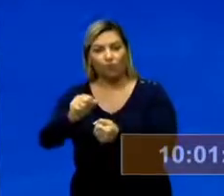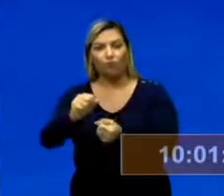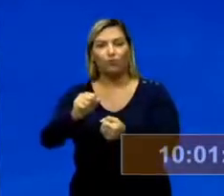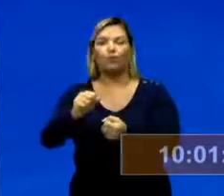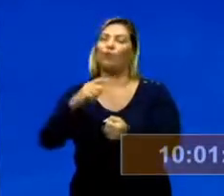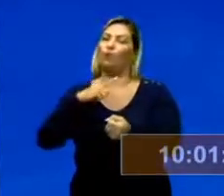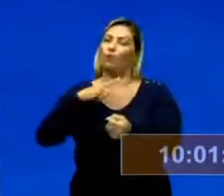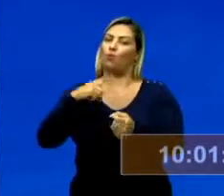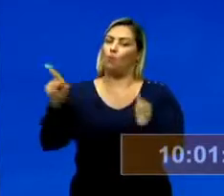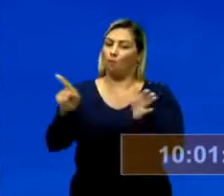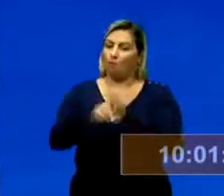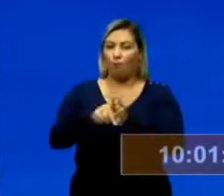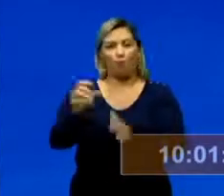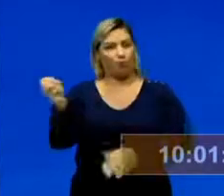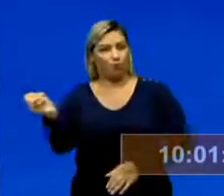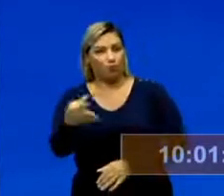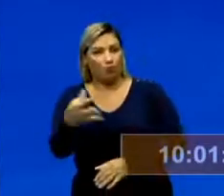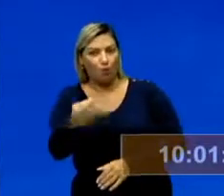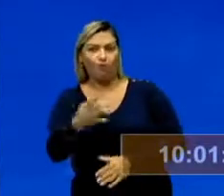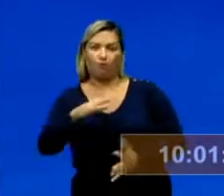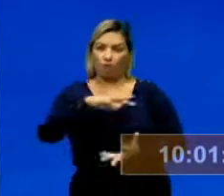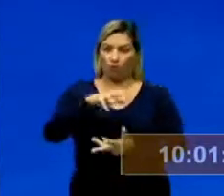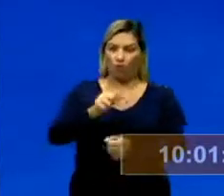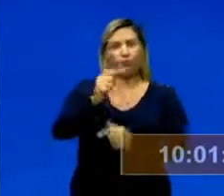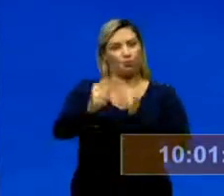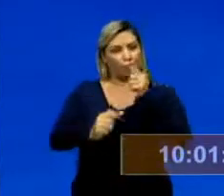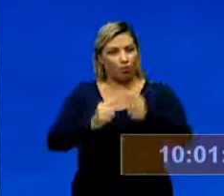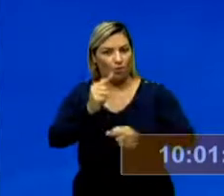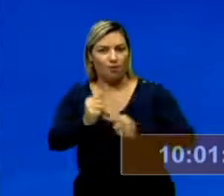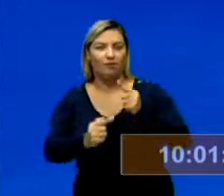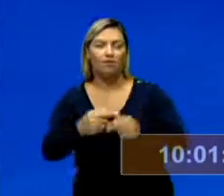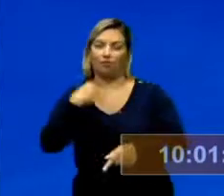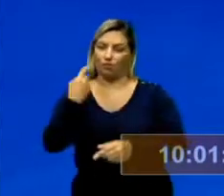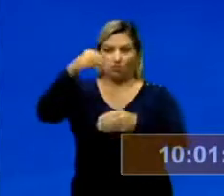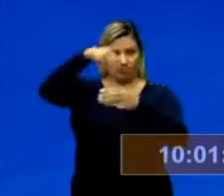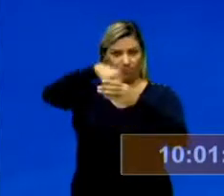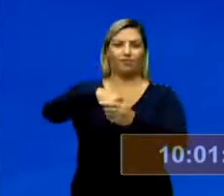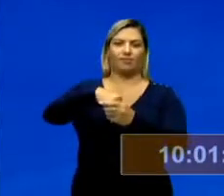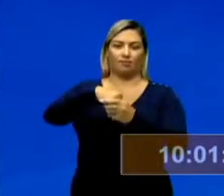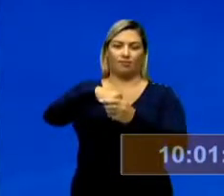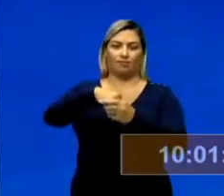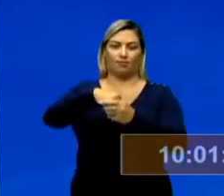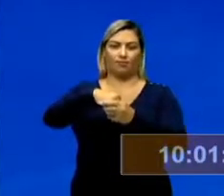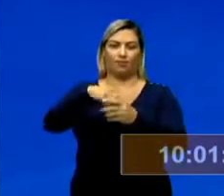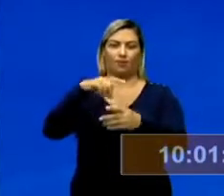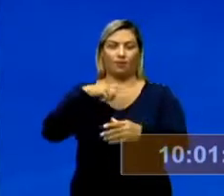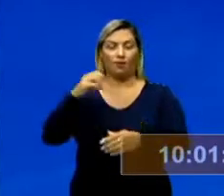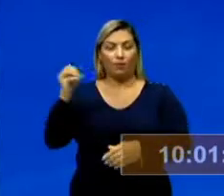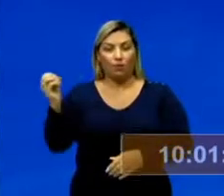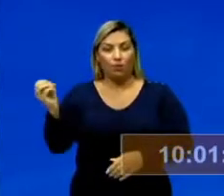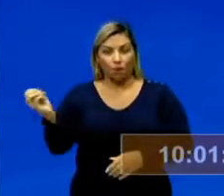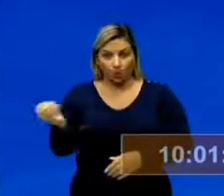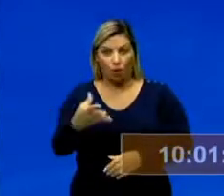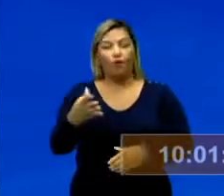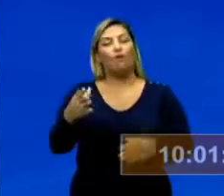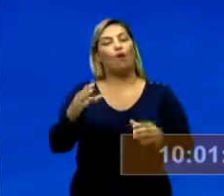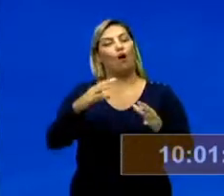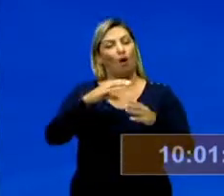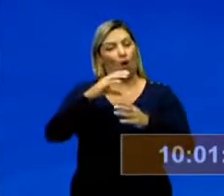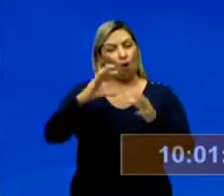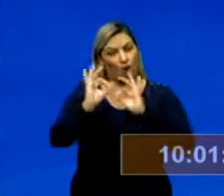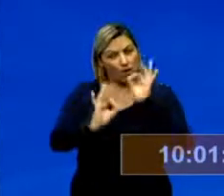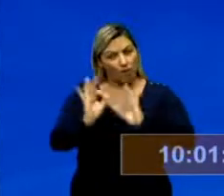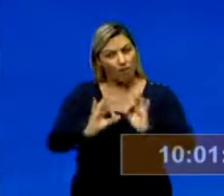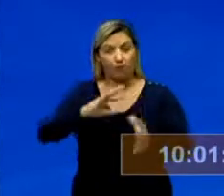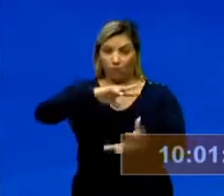ou da contemporaneidade, no mundo no qual nós fizemos parte. Então, a formação da nova ordem mundial ou globalização